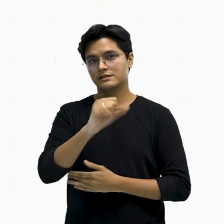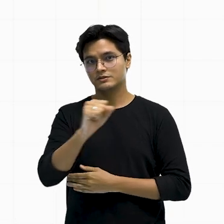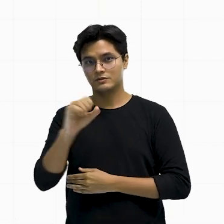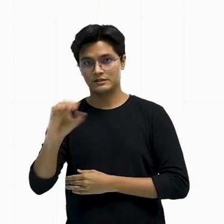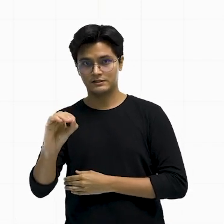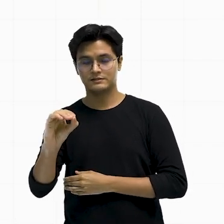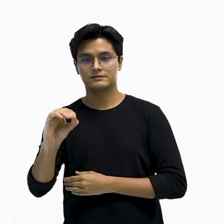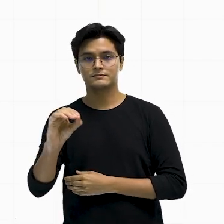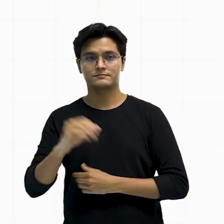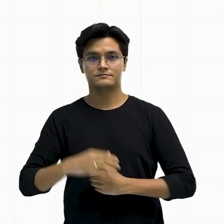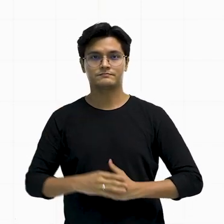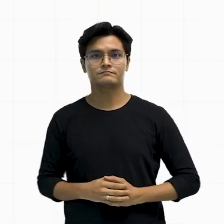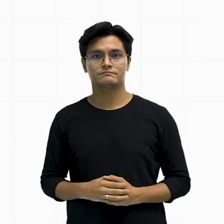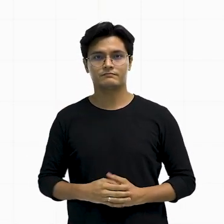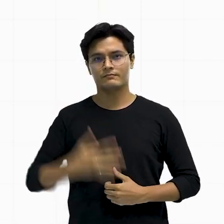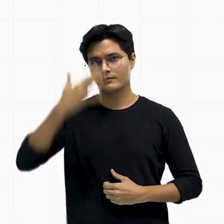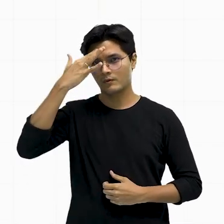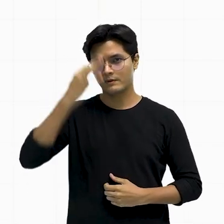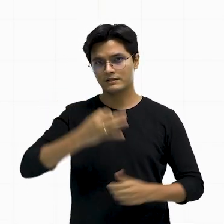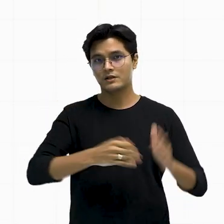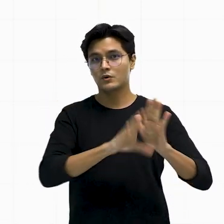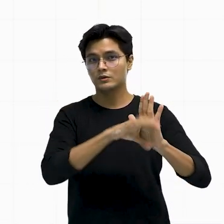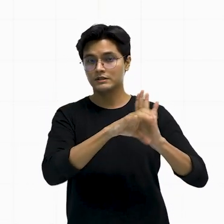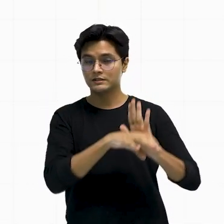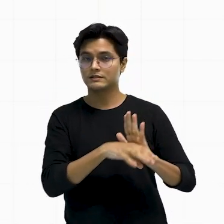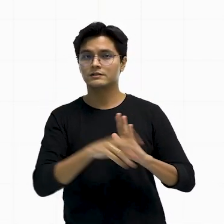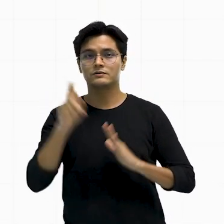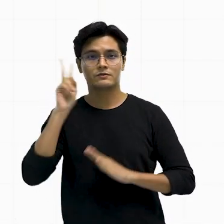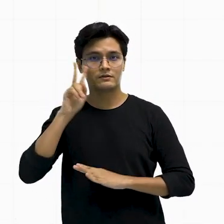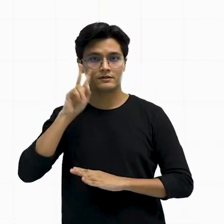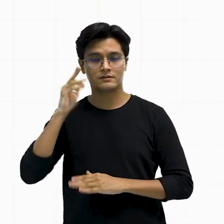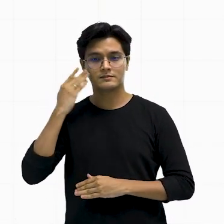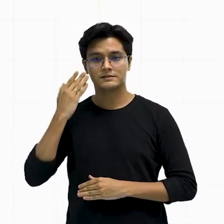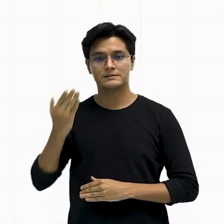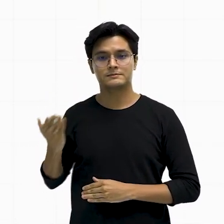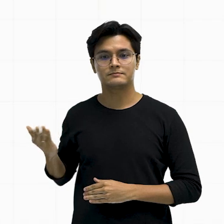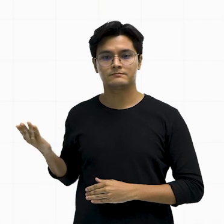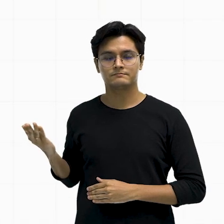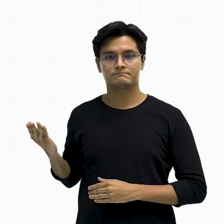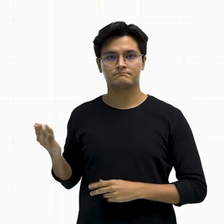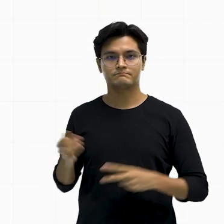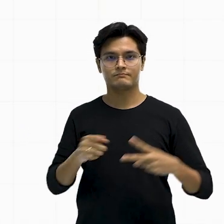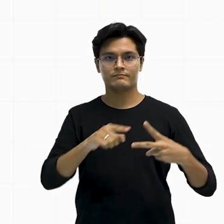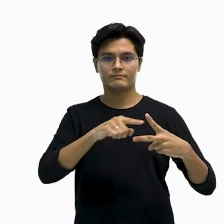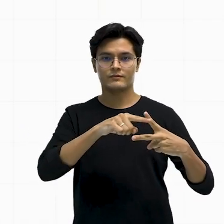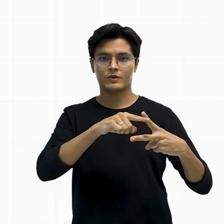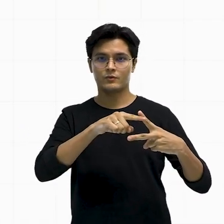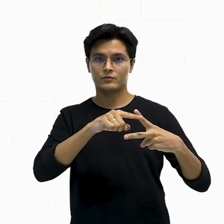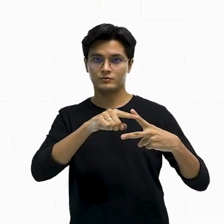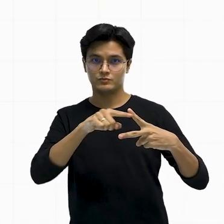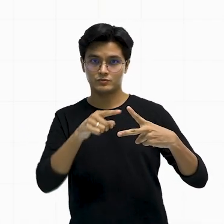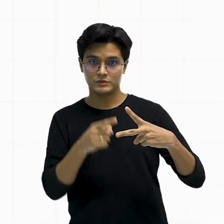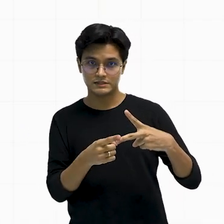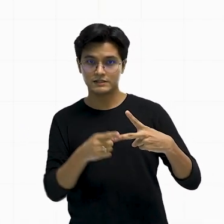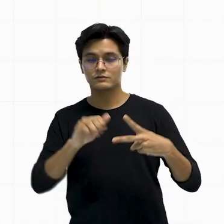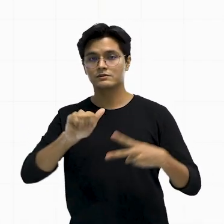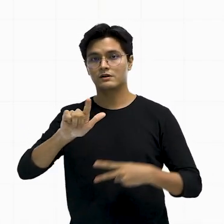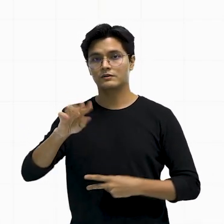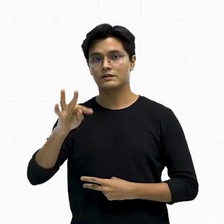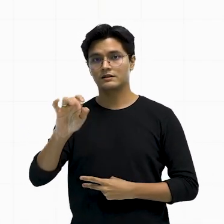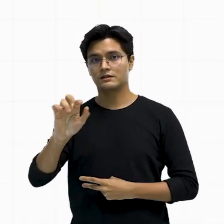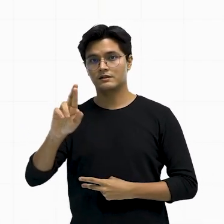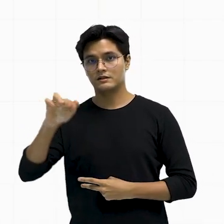graus. Para compreender esse conceito, lembre-se do seguinte, né? Os ângulos alternos